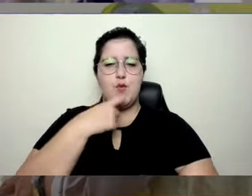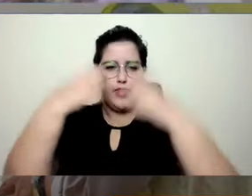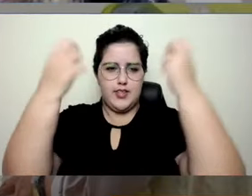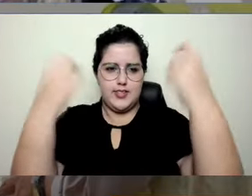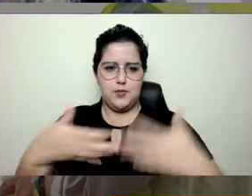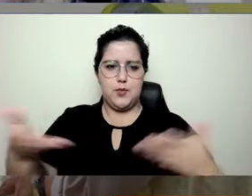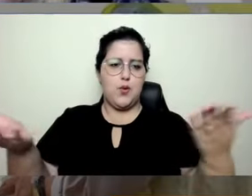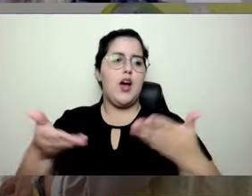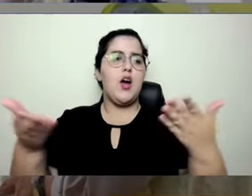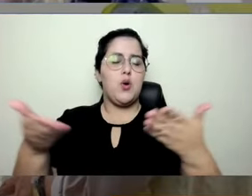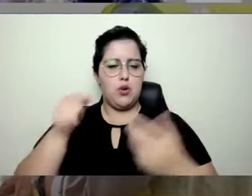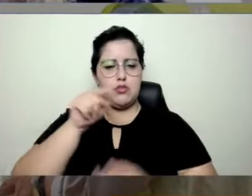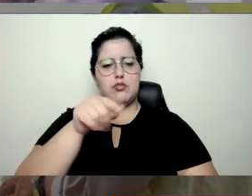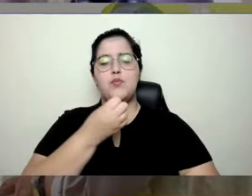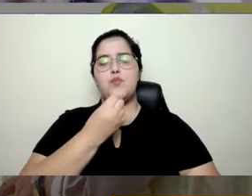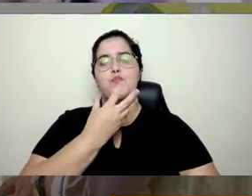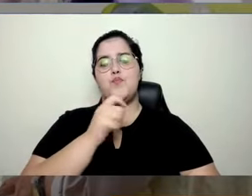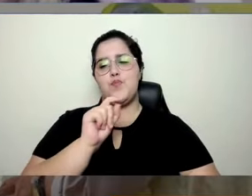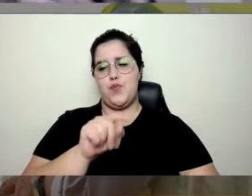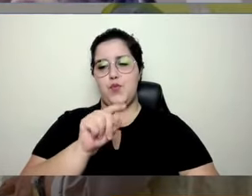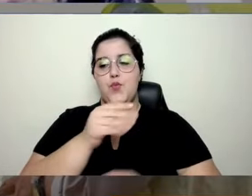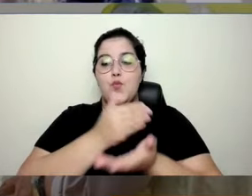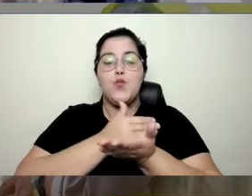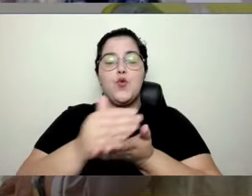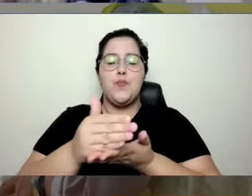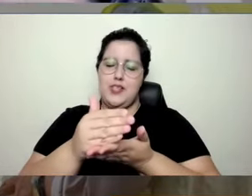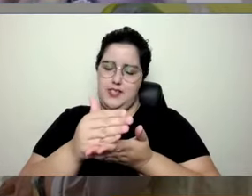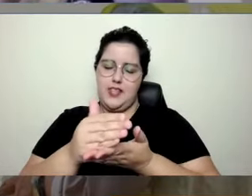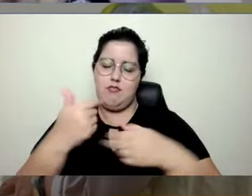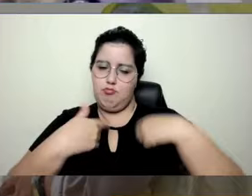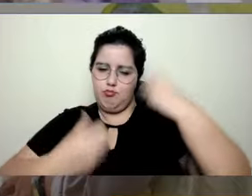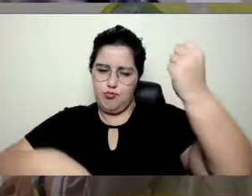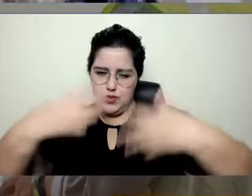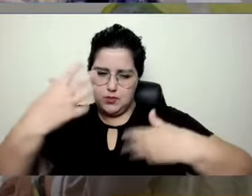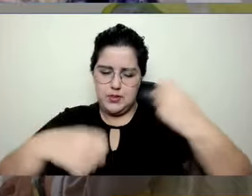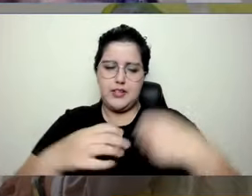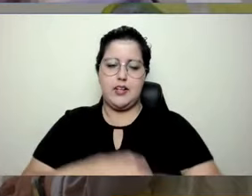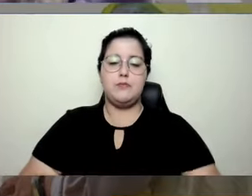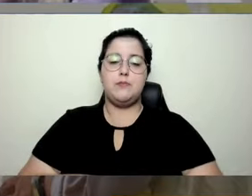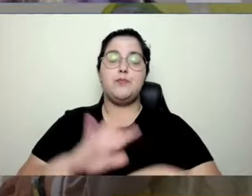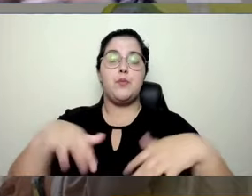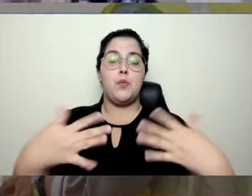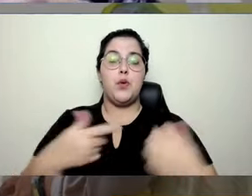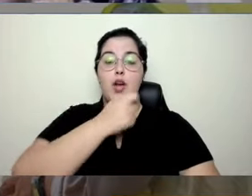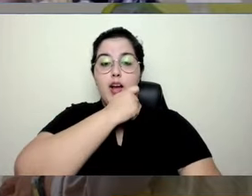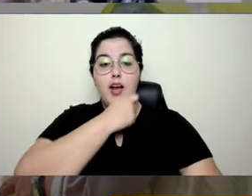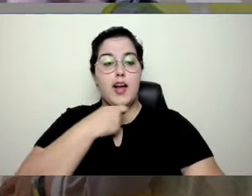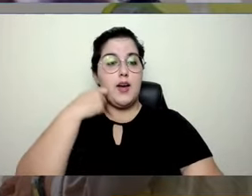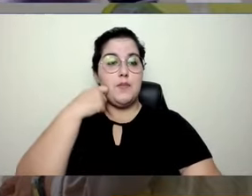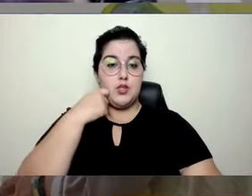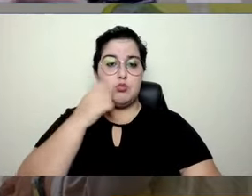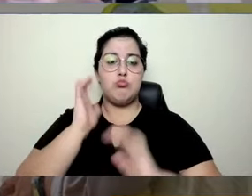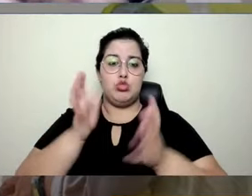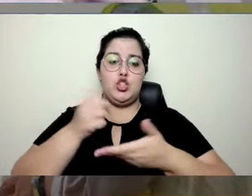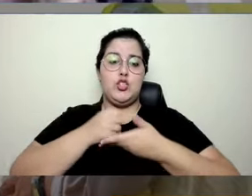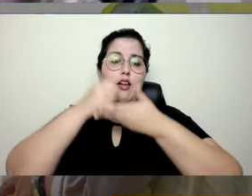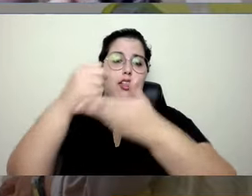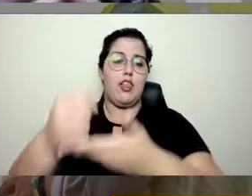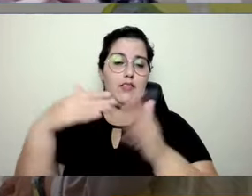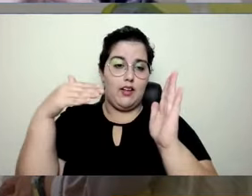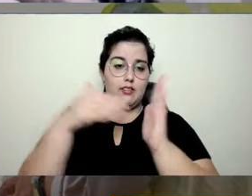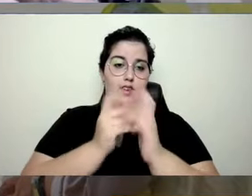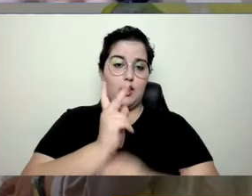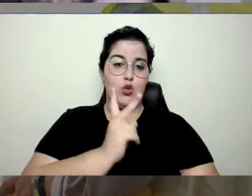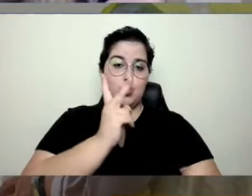já traz um arraso para a gente começar a explorar. A Amazon já entrega cargas de até dois